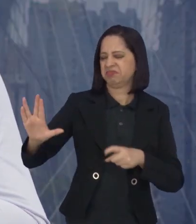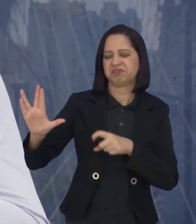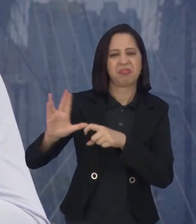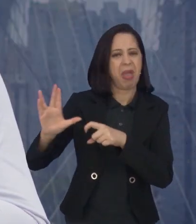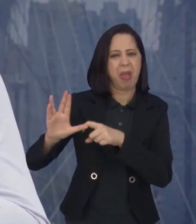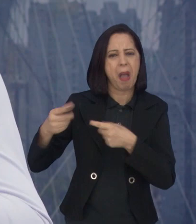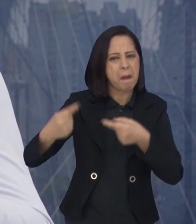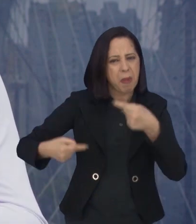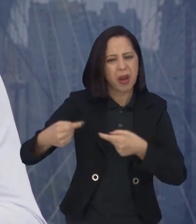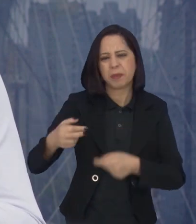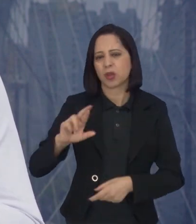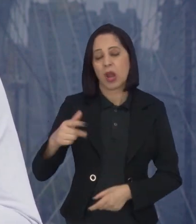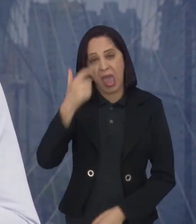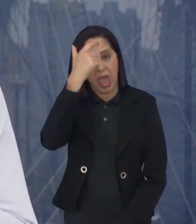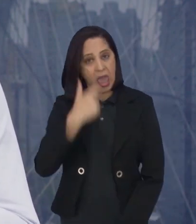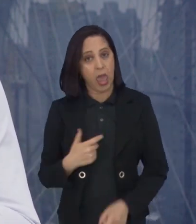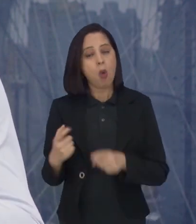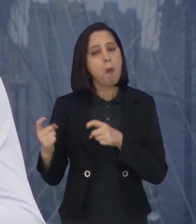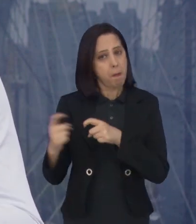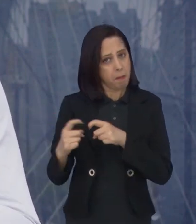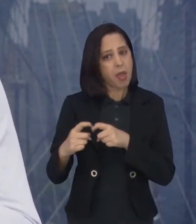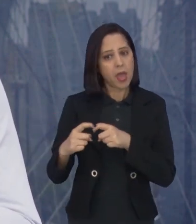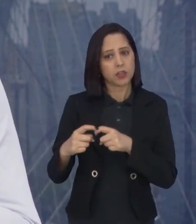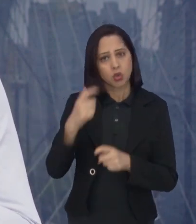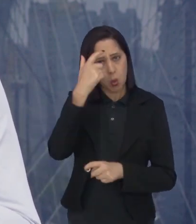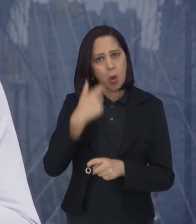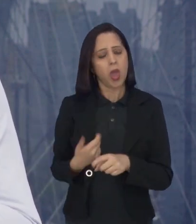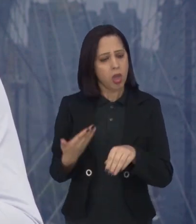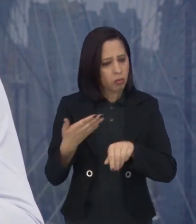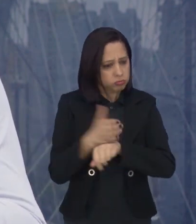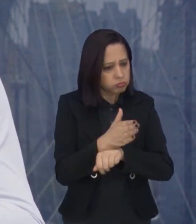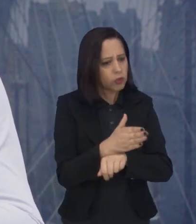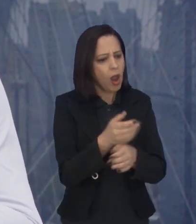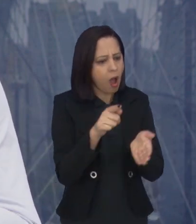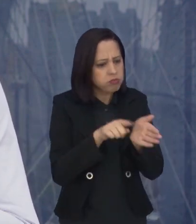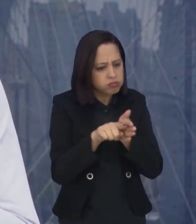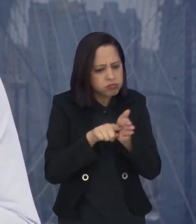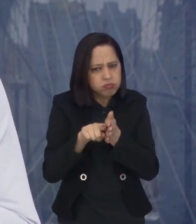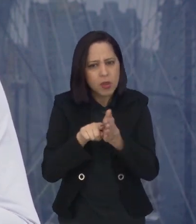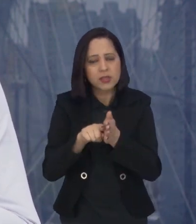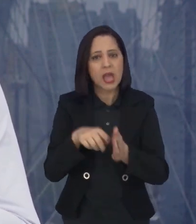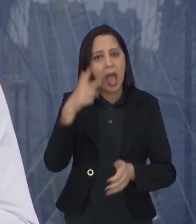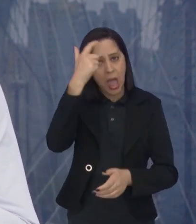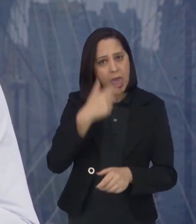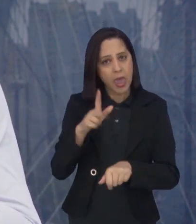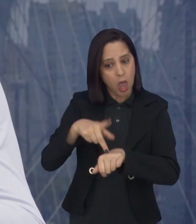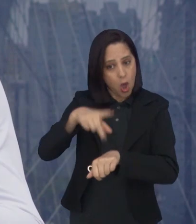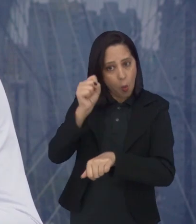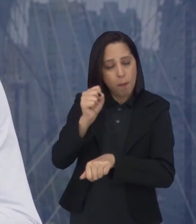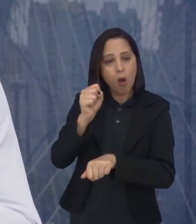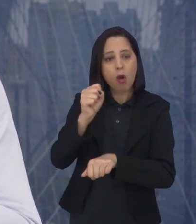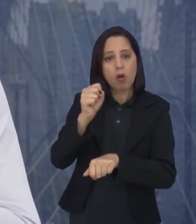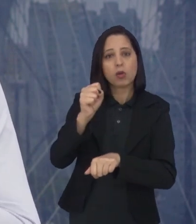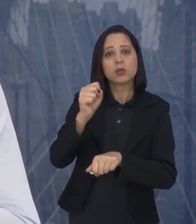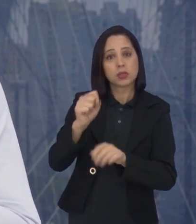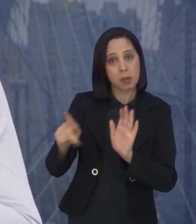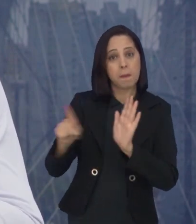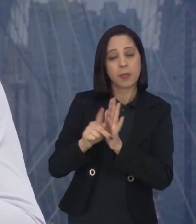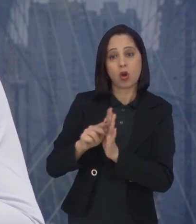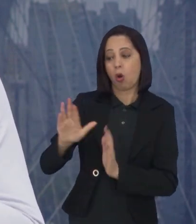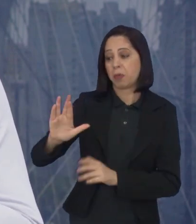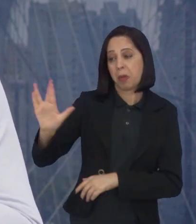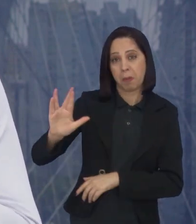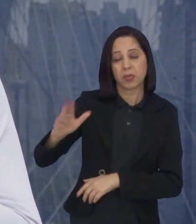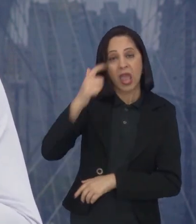sou um médico que eu fui estudar, e hoje eu sou pós-graduado em medicina e endocannabinoide, eu faço